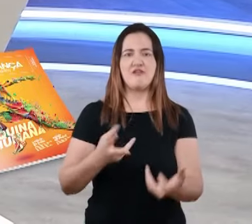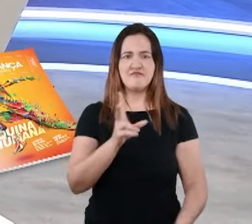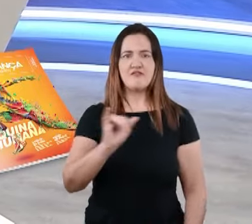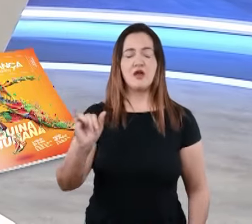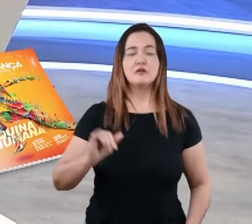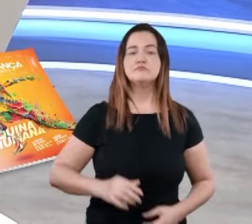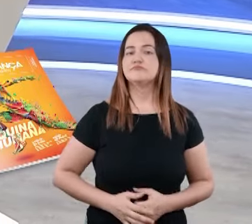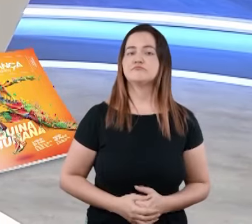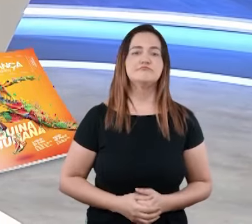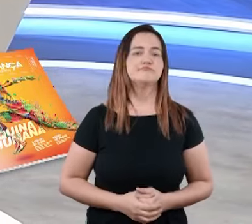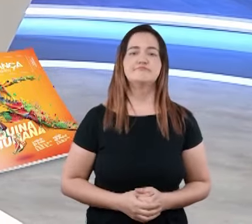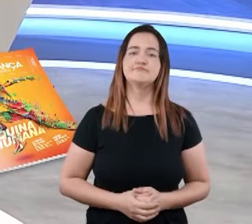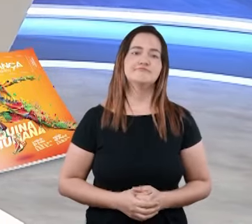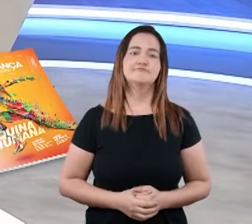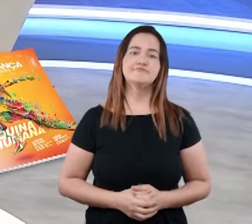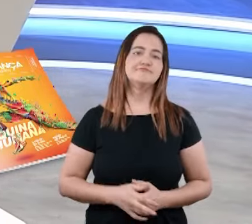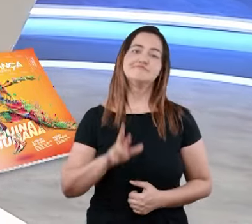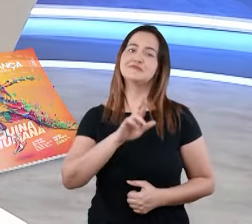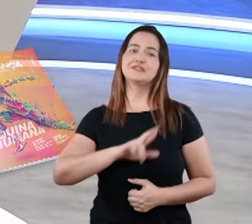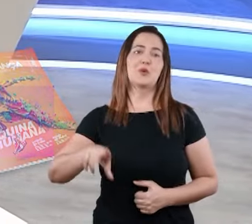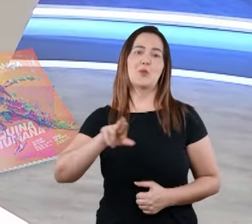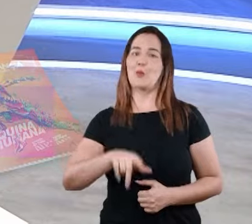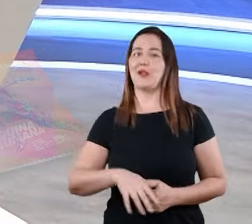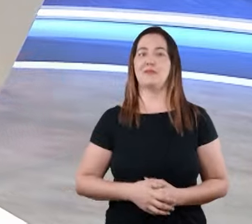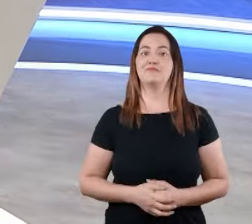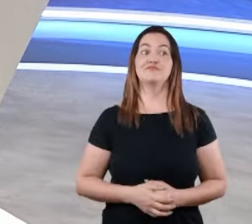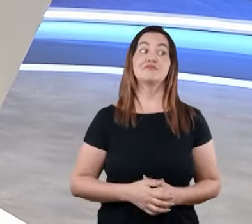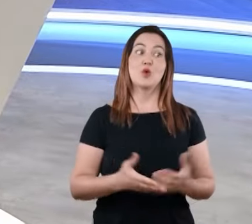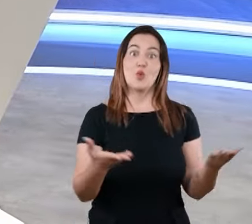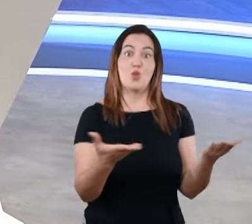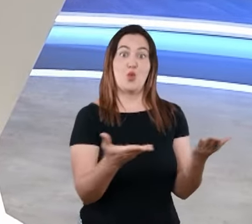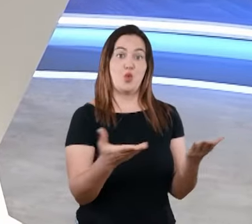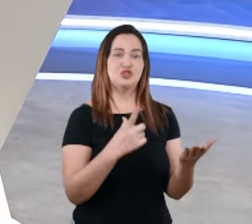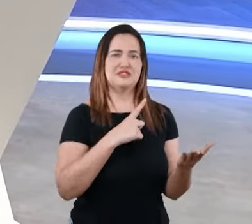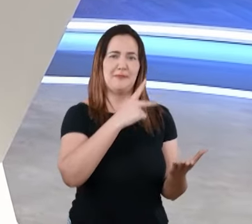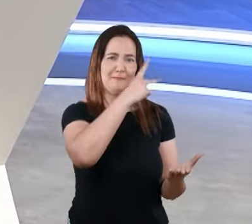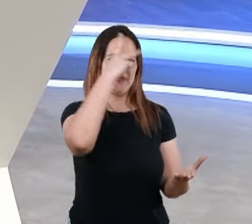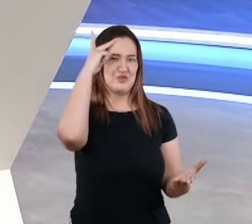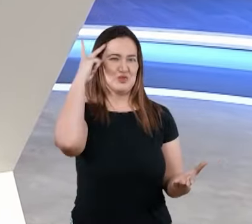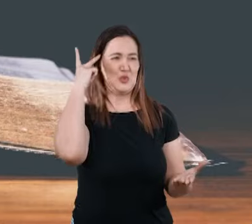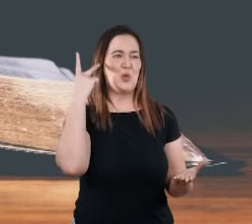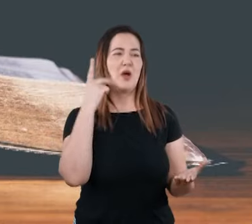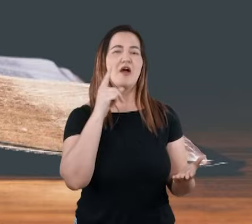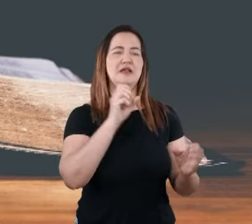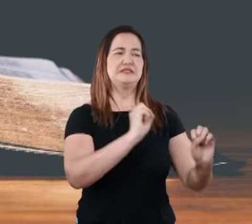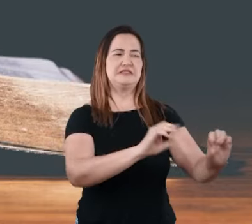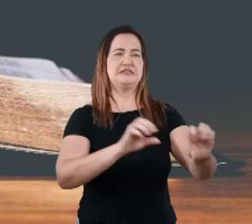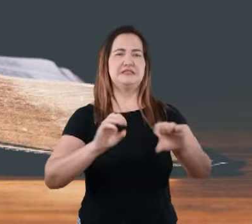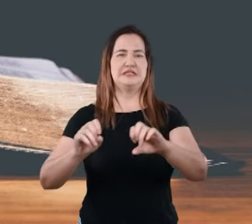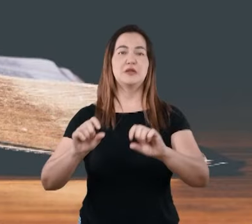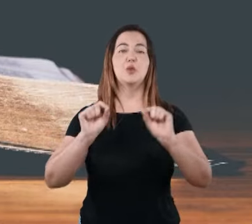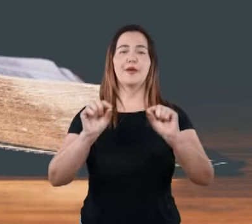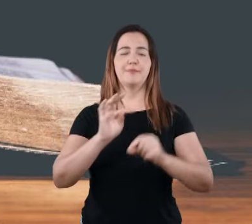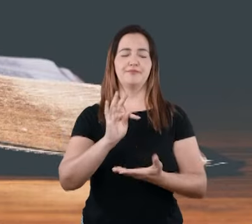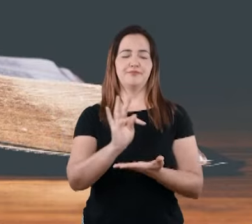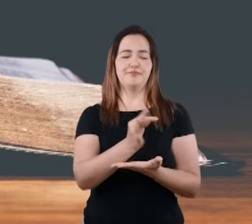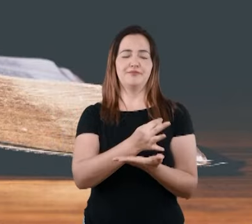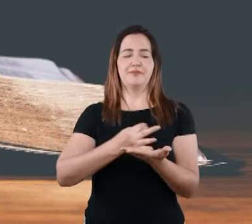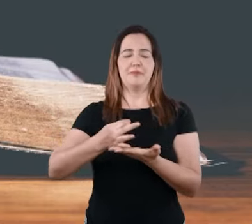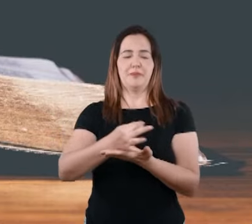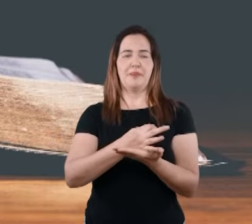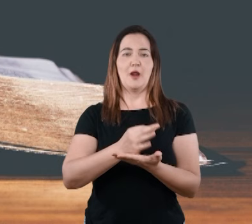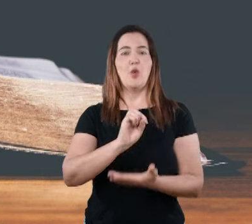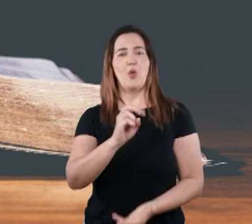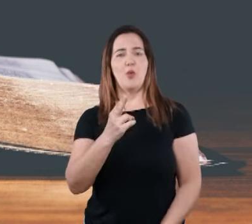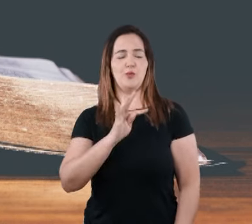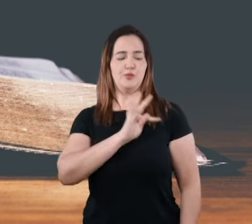tudo, precisamos compreender esta teologia do inferno com três componentes que